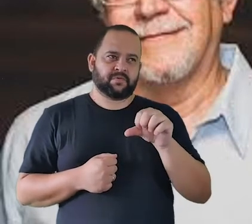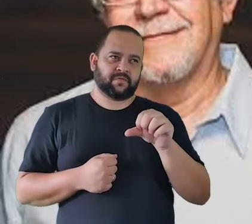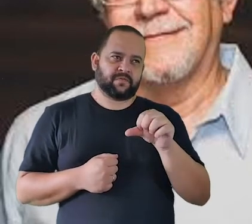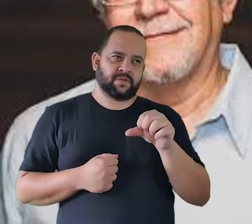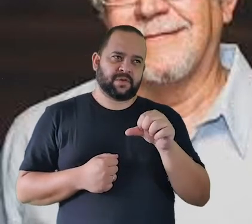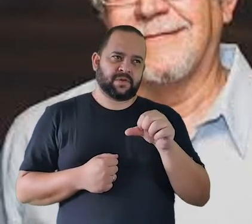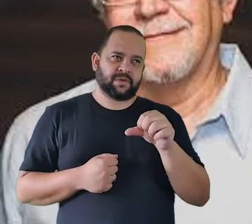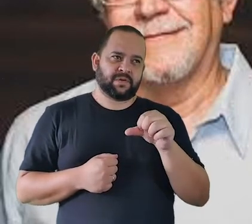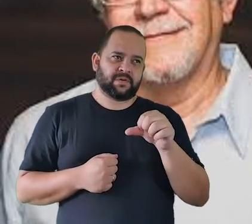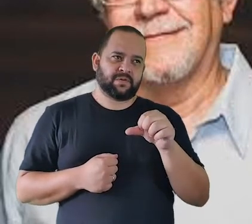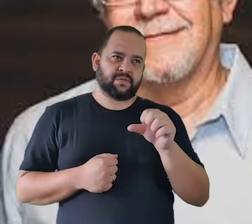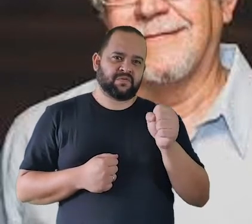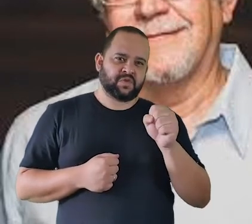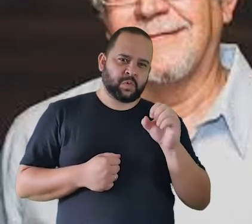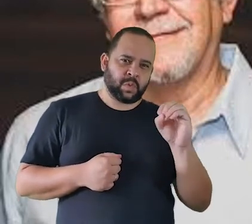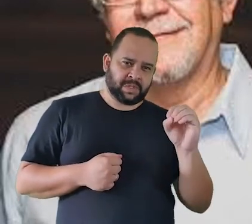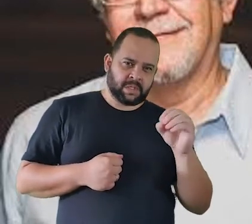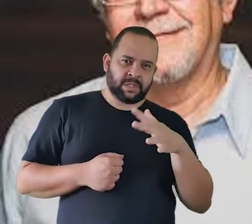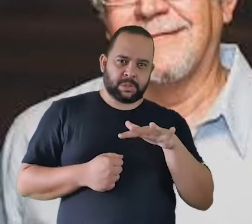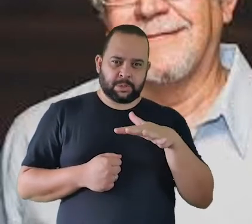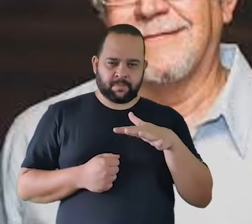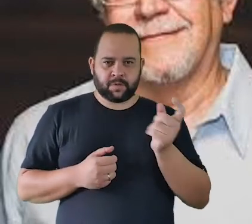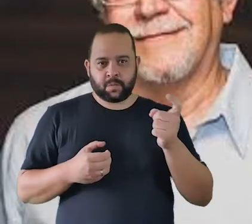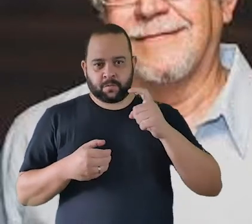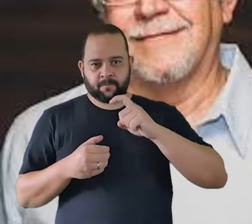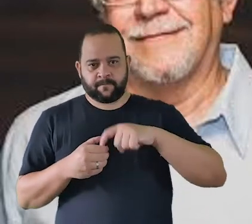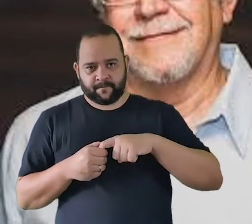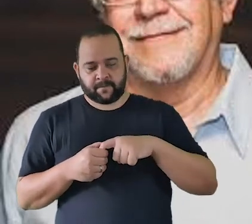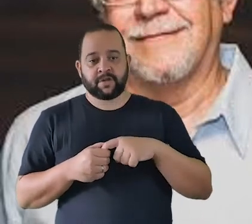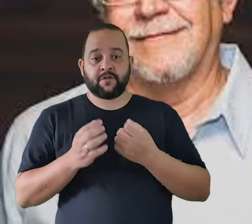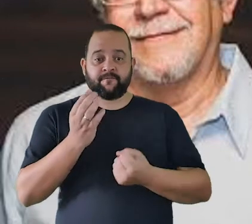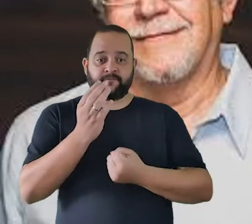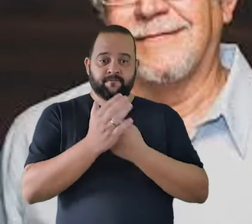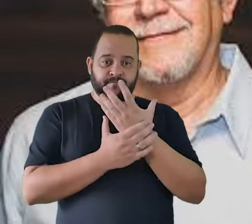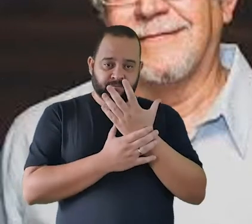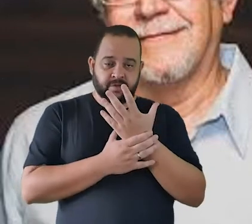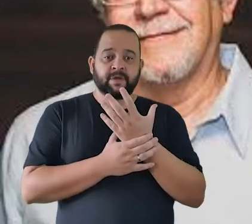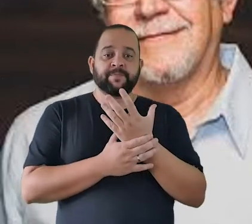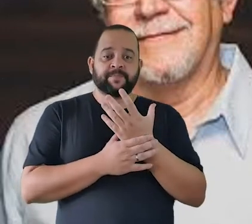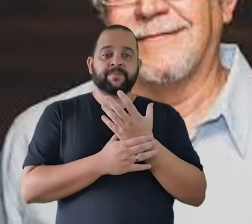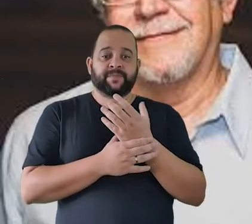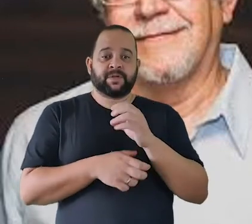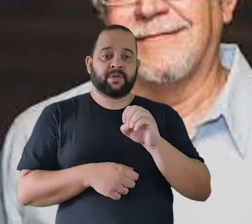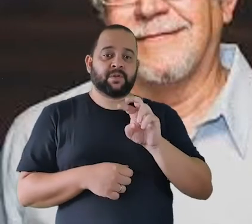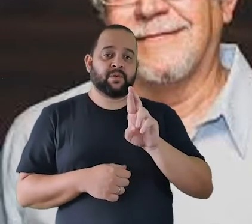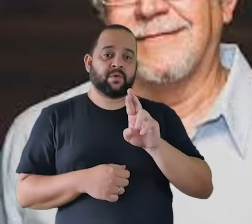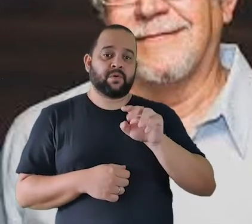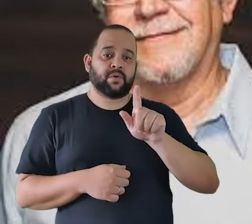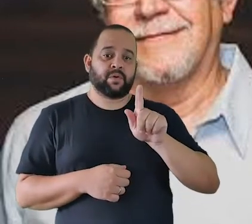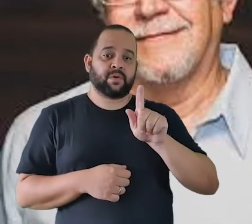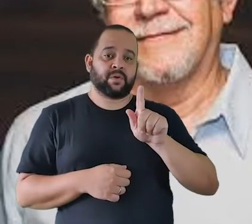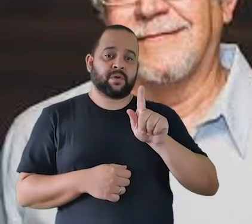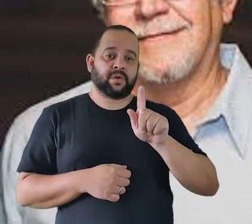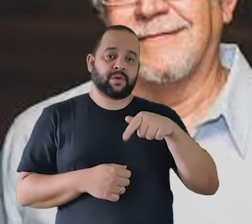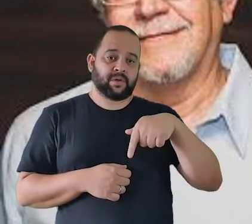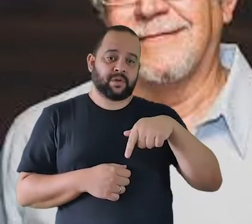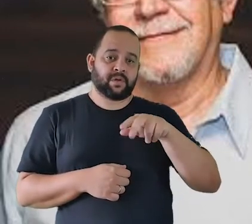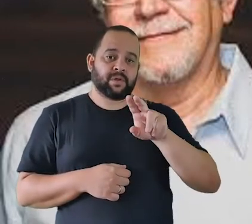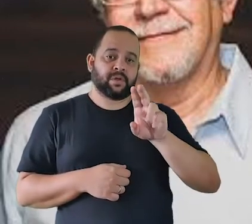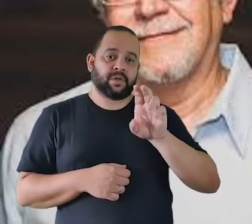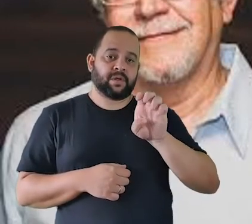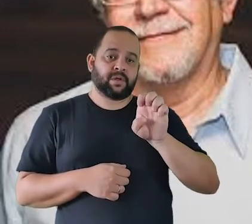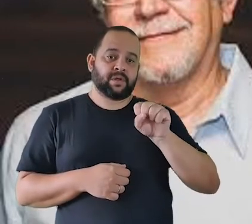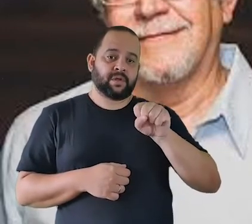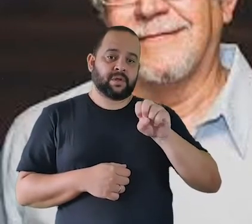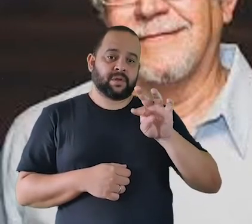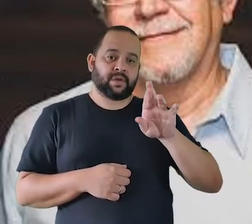da década de 70 lá no quase começo da década de 80 ele funda a Orquestra do Teatro Nacional de Brasília da qual ele é regente titular e